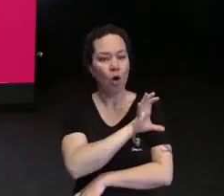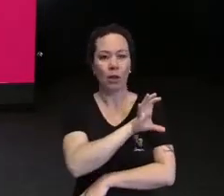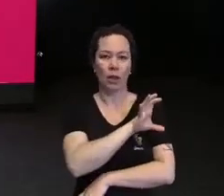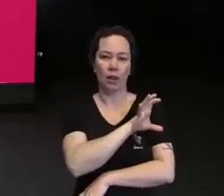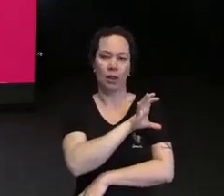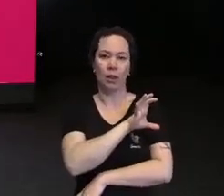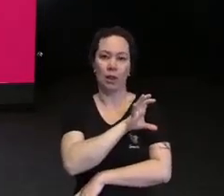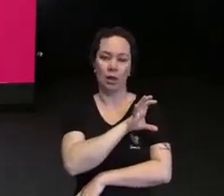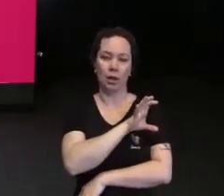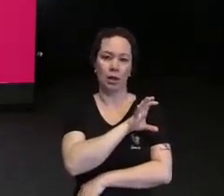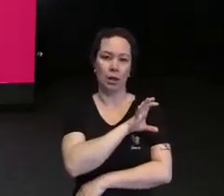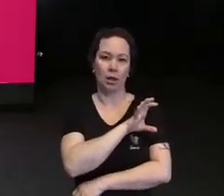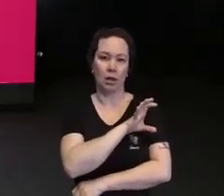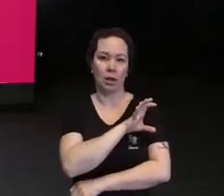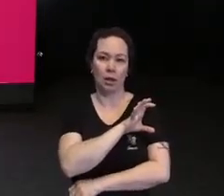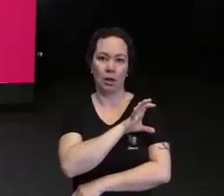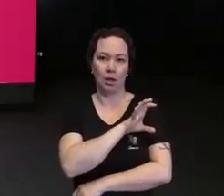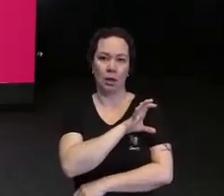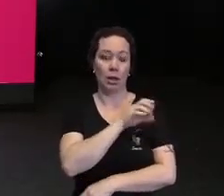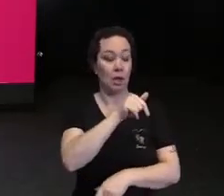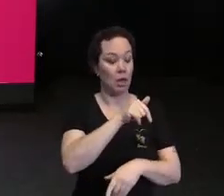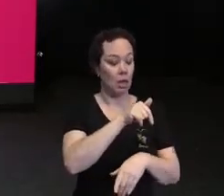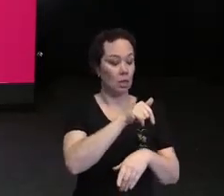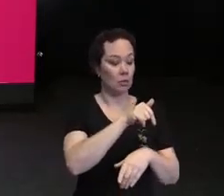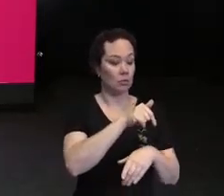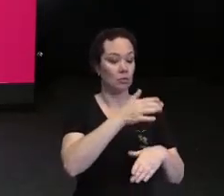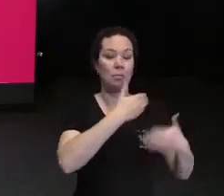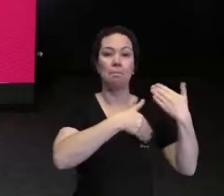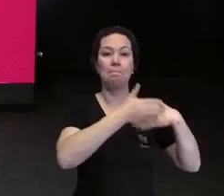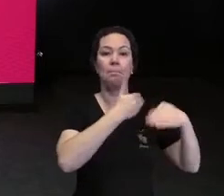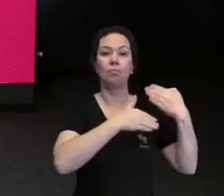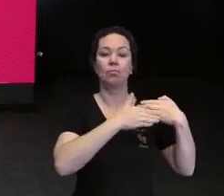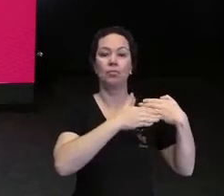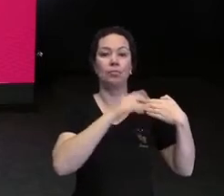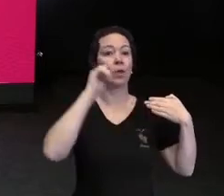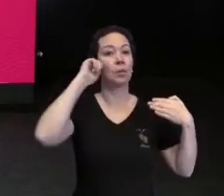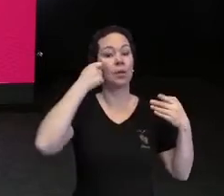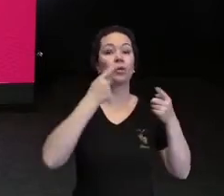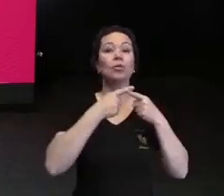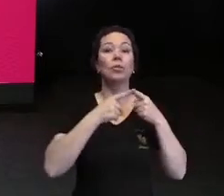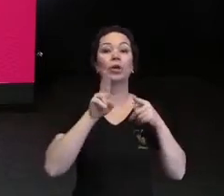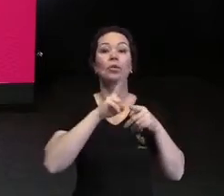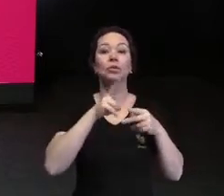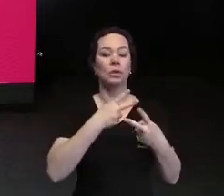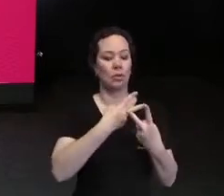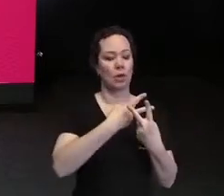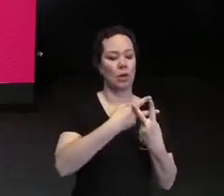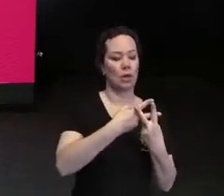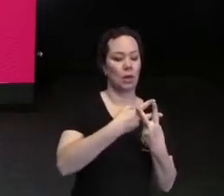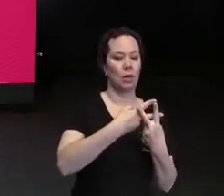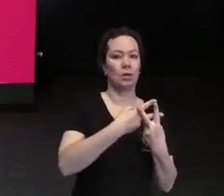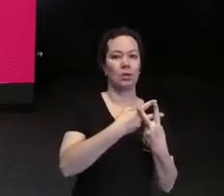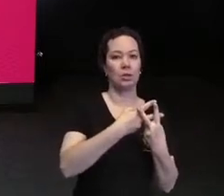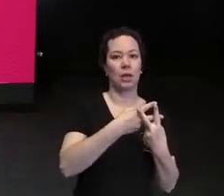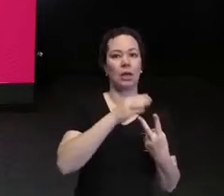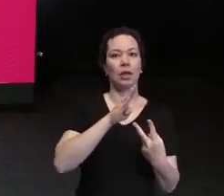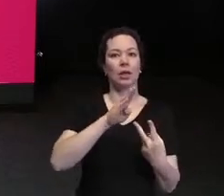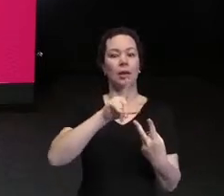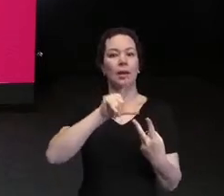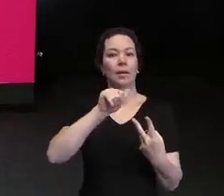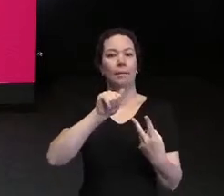problema. Por quê? Usaram essa hashtag chamada Black is Beautiful,